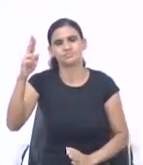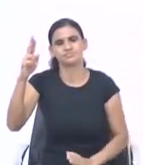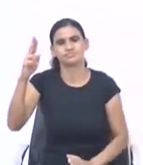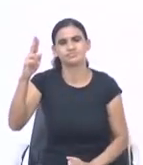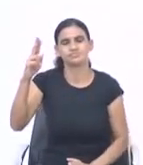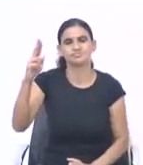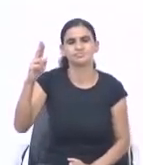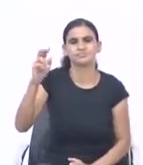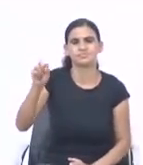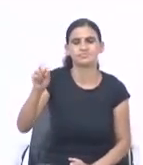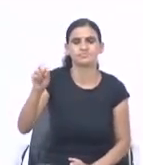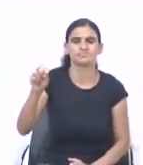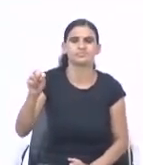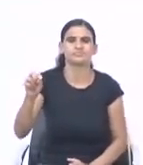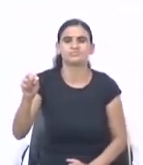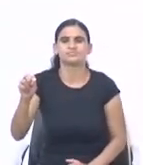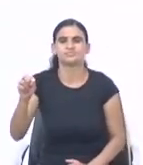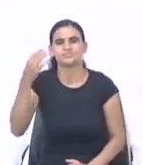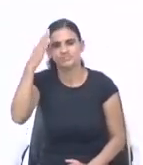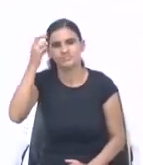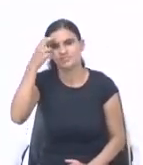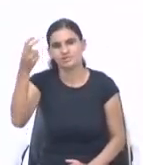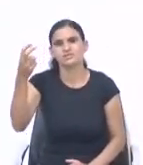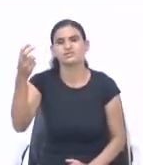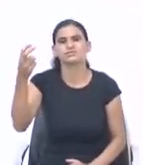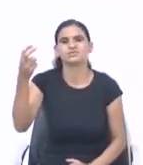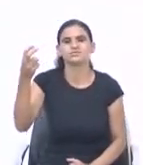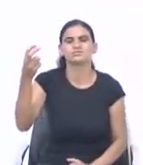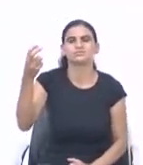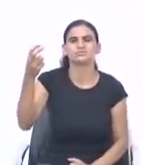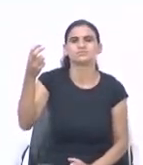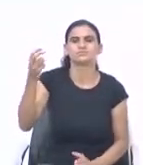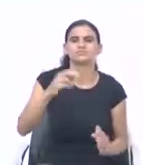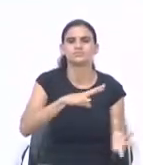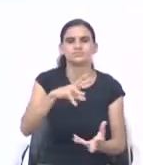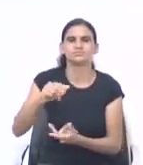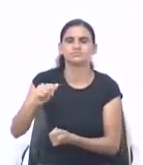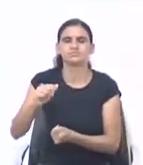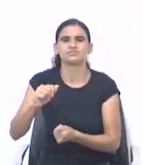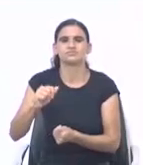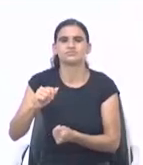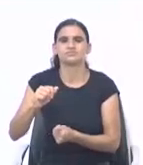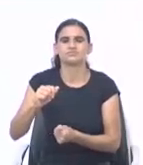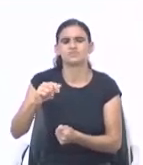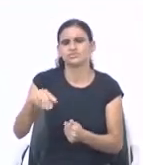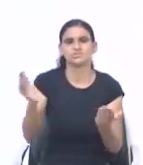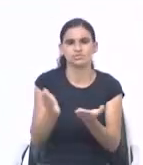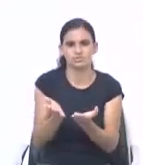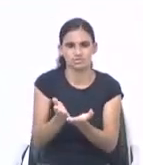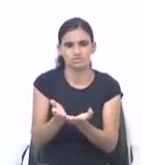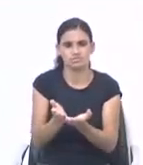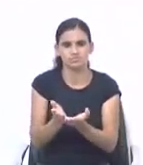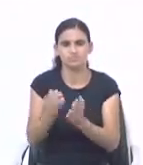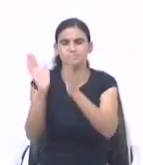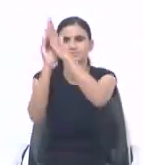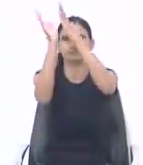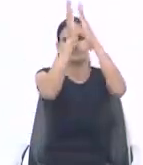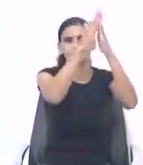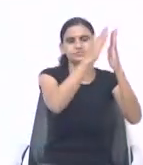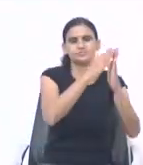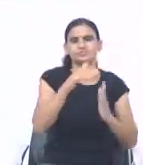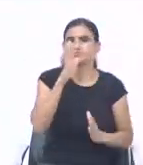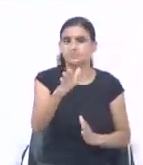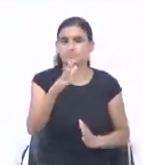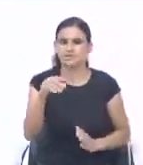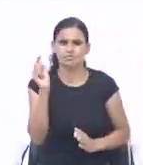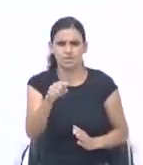procedido. Prudentemente. Porque os filhos deste mundo. São mais prudentes. Na sua geração. Do que os filhos da luz. Porque ele louvou. Sendo que ele estava sendo acusado. Ia ser